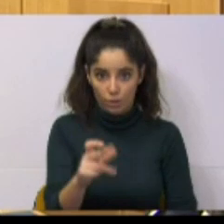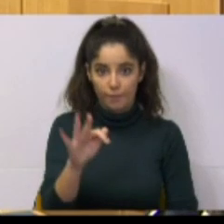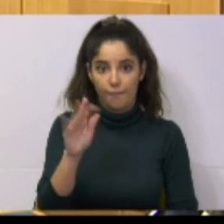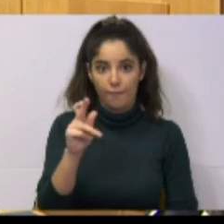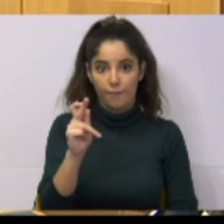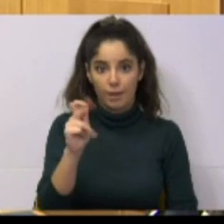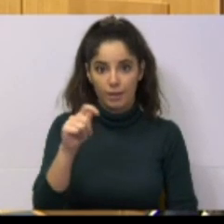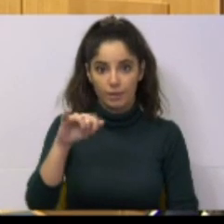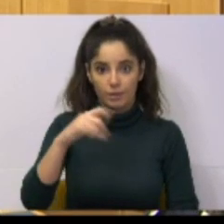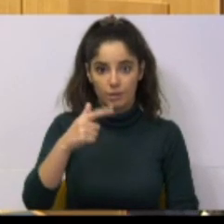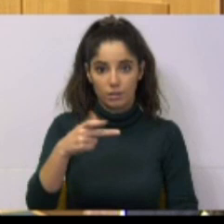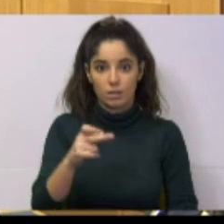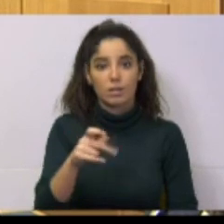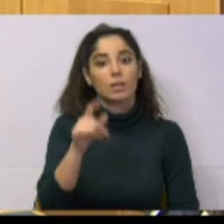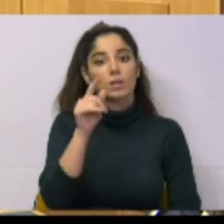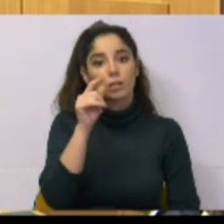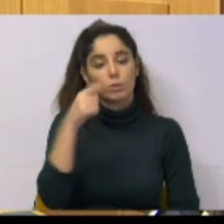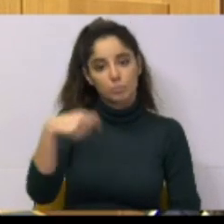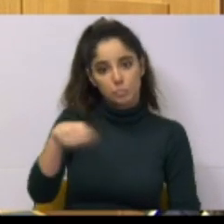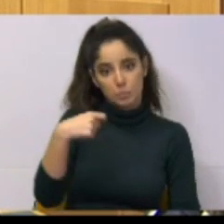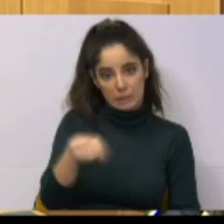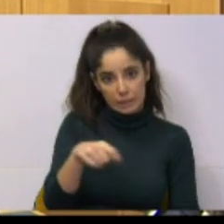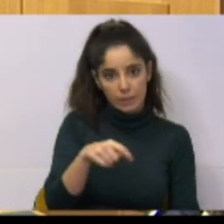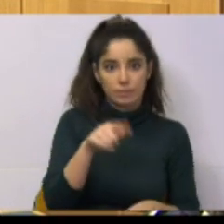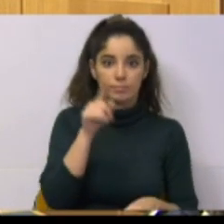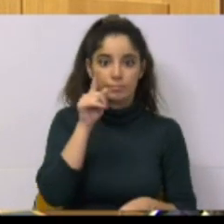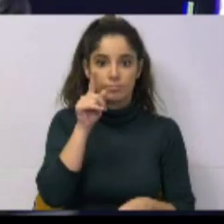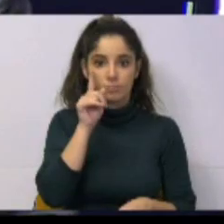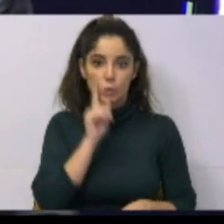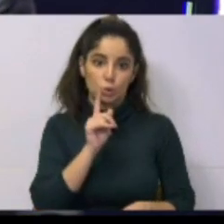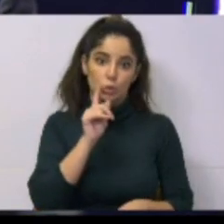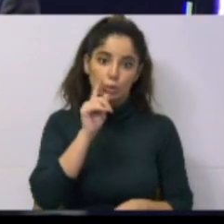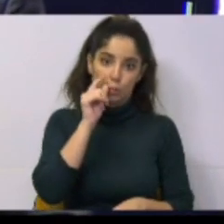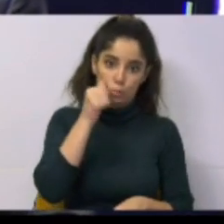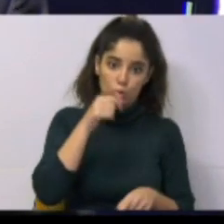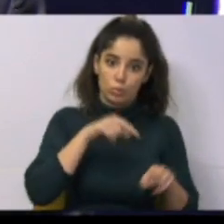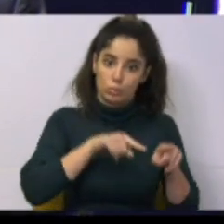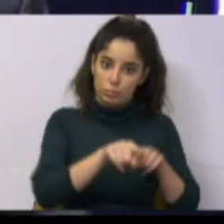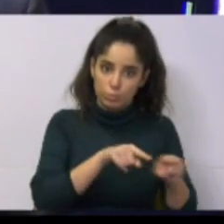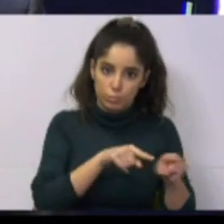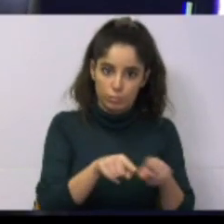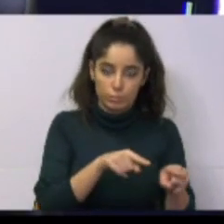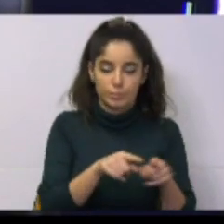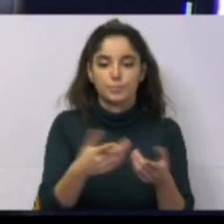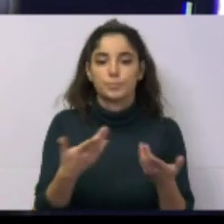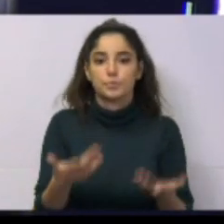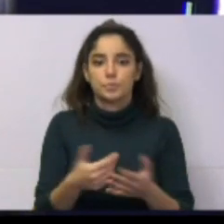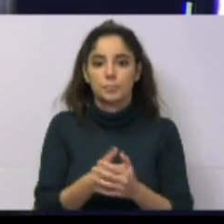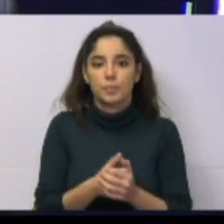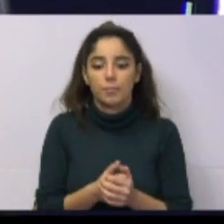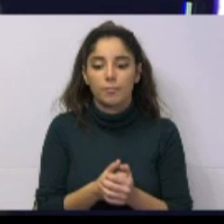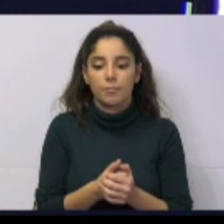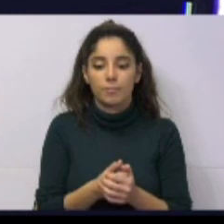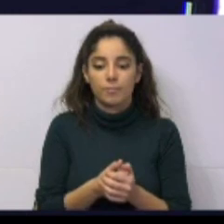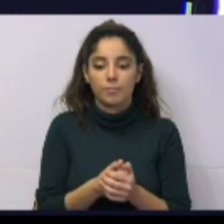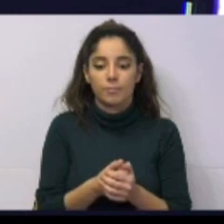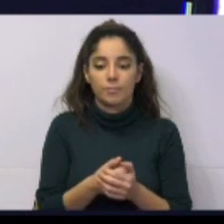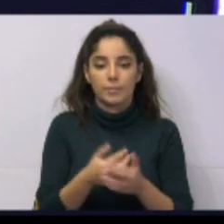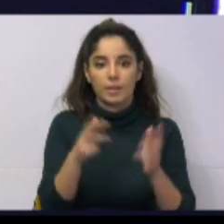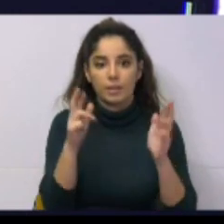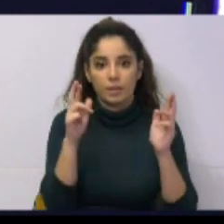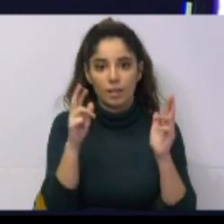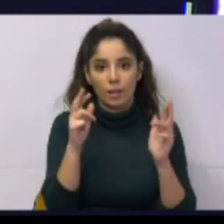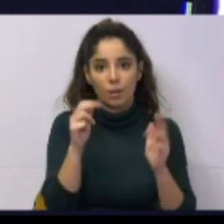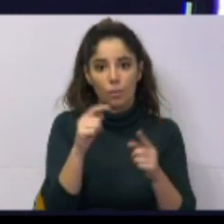O Presidente, Sras. e Srs. Deputados, Sr. Vice-Presidente do Governo, Sr. Presidente do Governo, desejo-lhe um bom